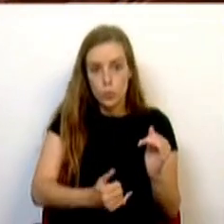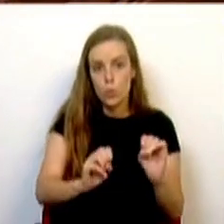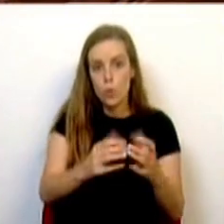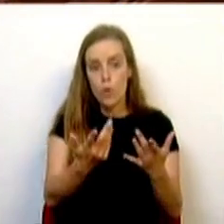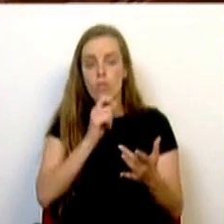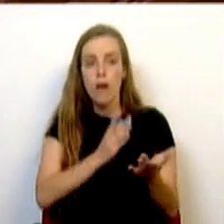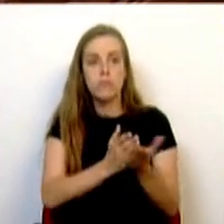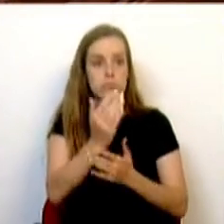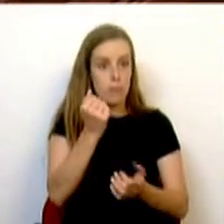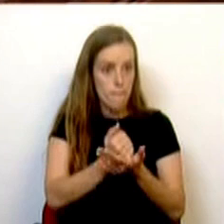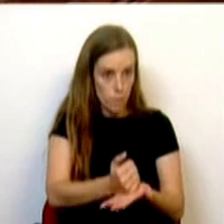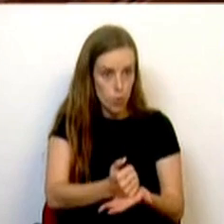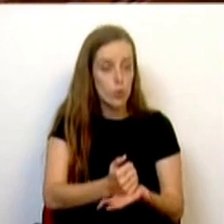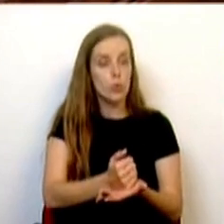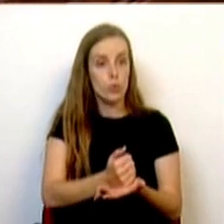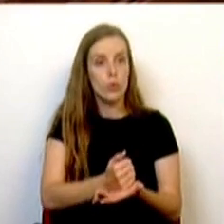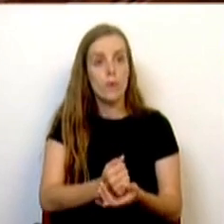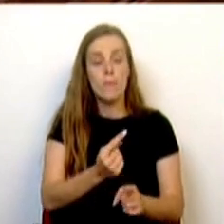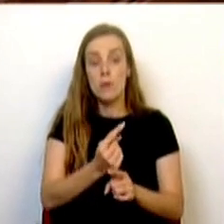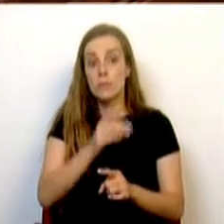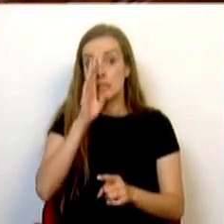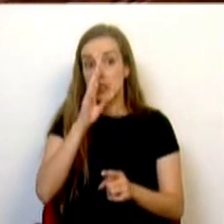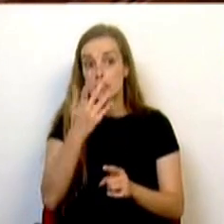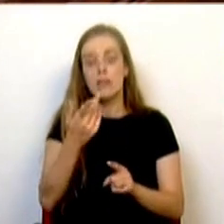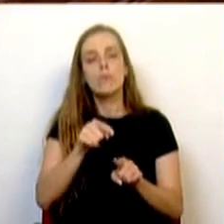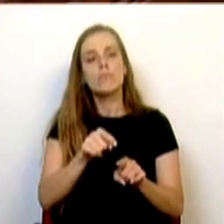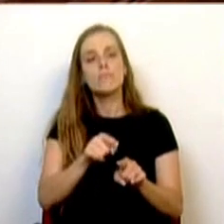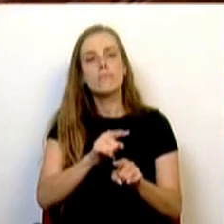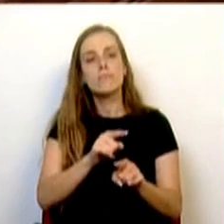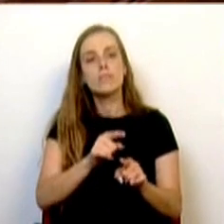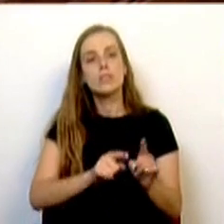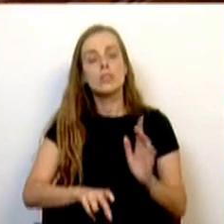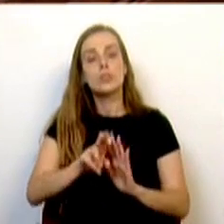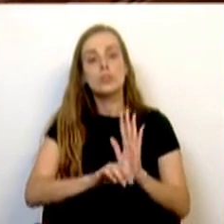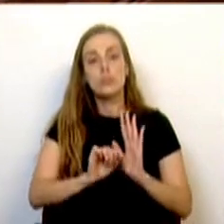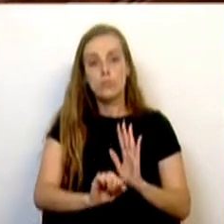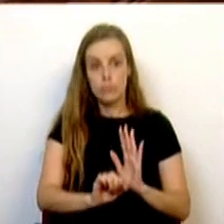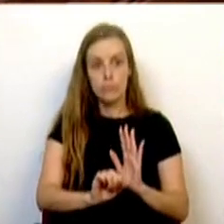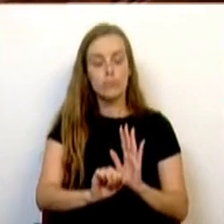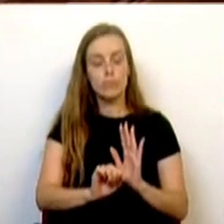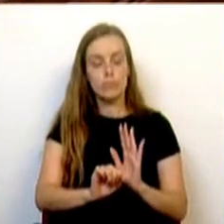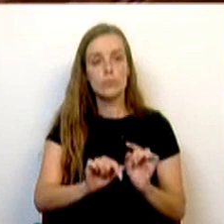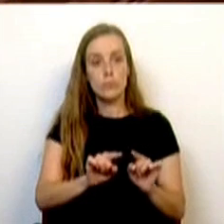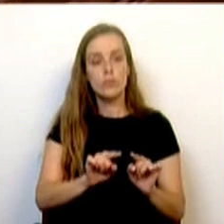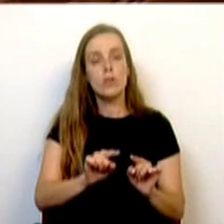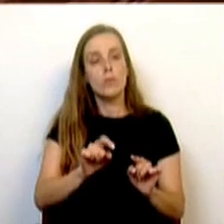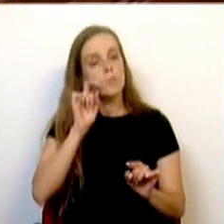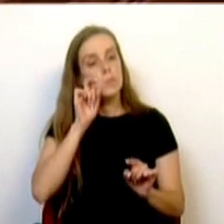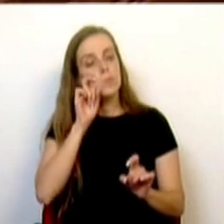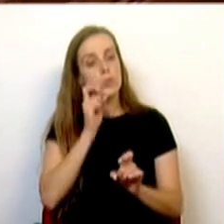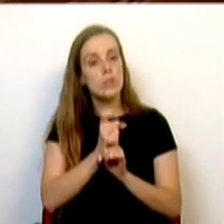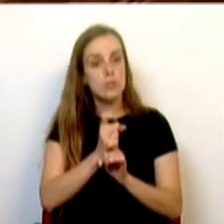-se os apoios, mesmo que não beneficie de regime de proteção social para a parentalidade. Desta forma,